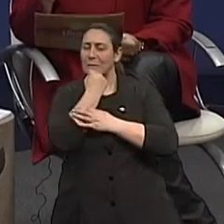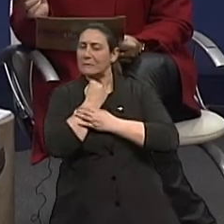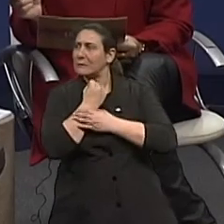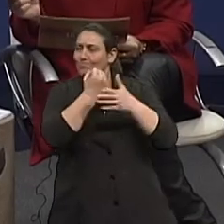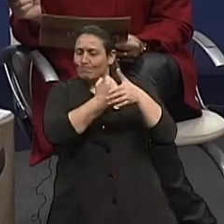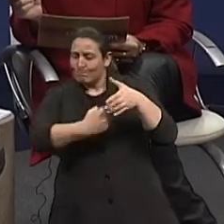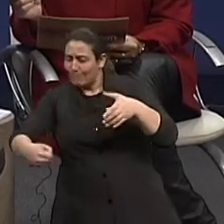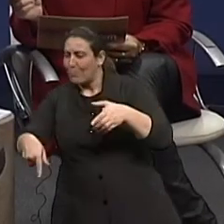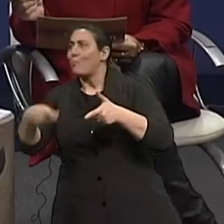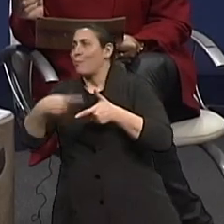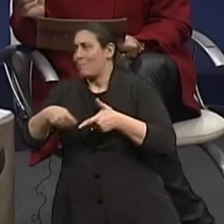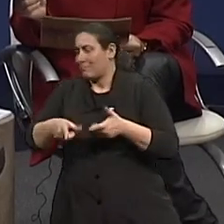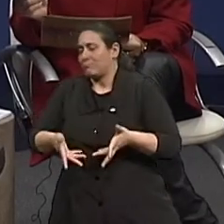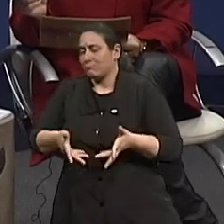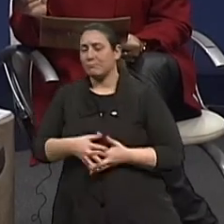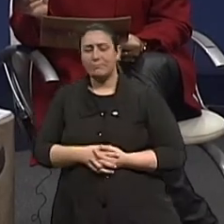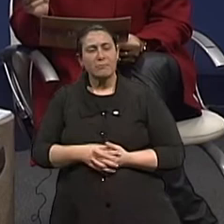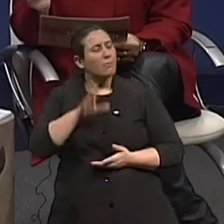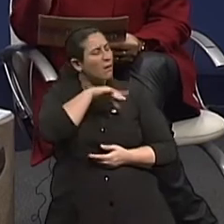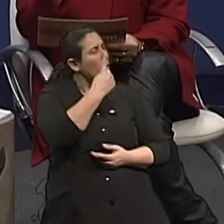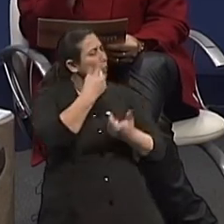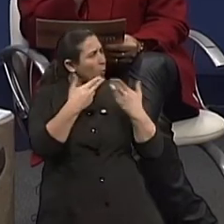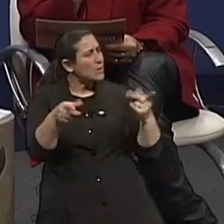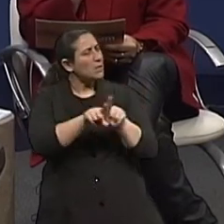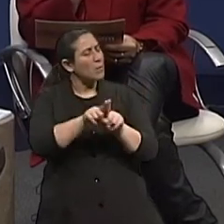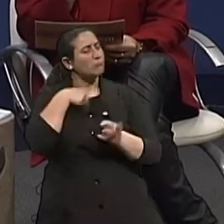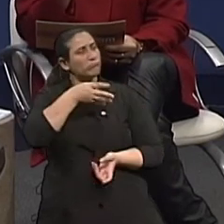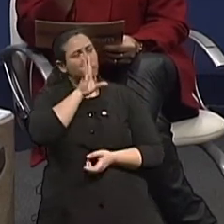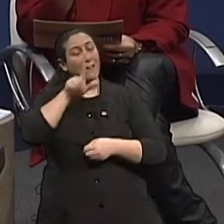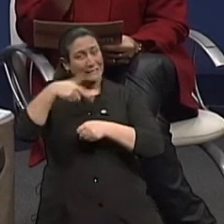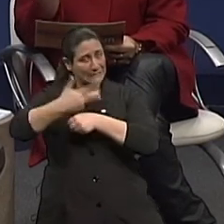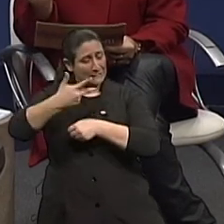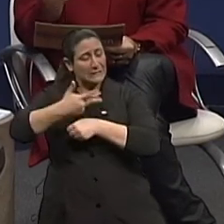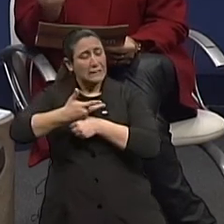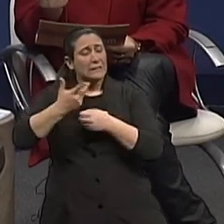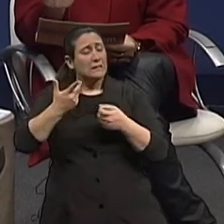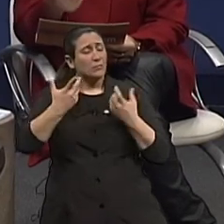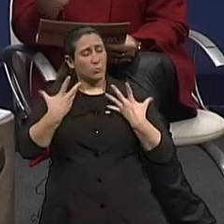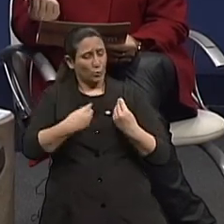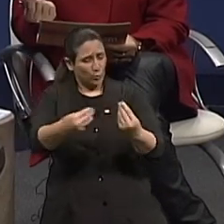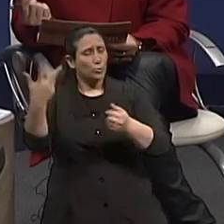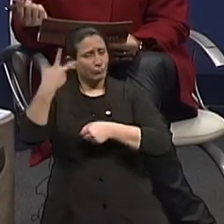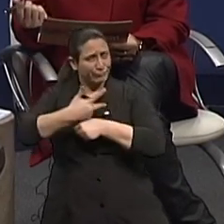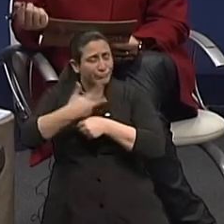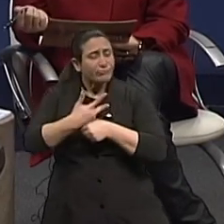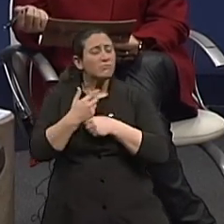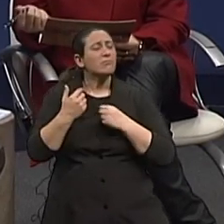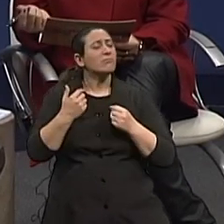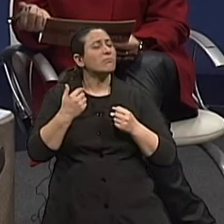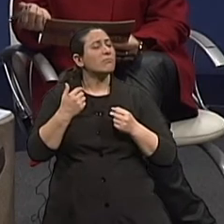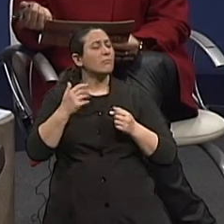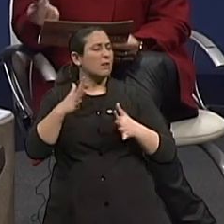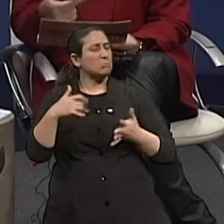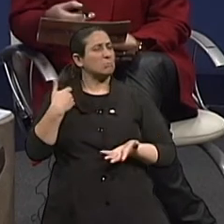A ingestão de líquido que o senhor fala me chama a atenção, porque idosos, e a gente está falando do câncer de intestino a partir dos 50